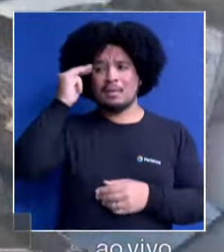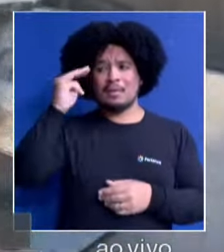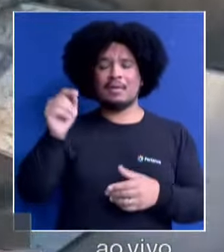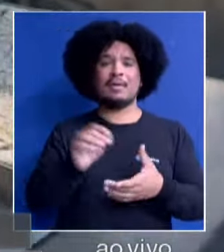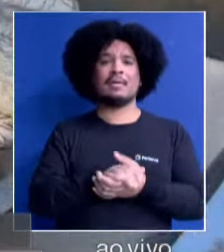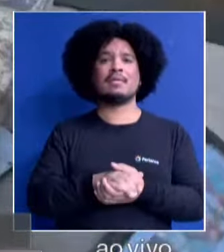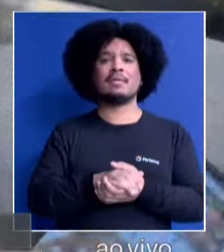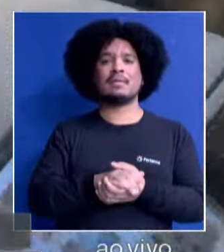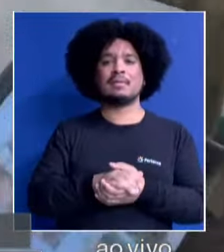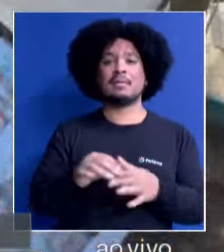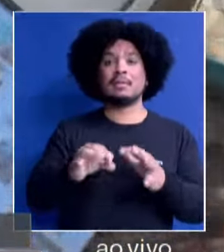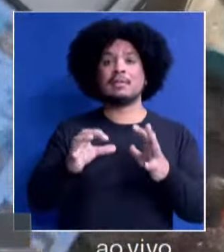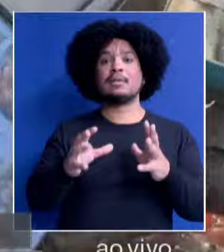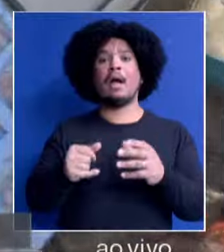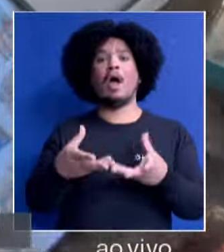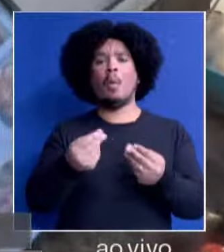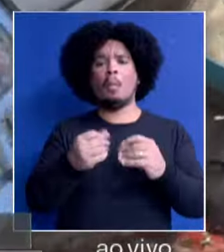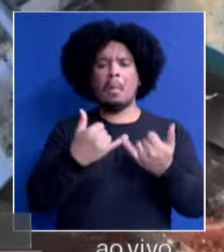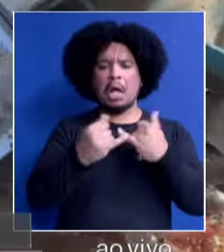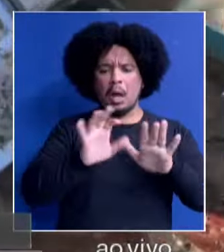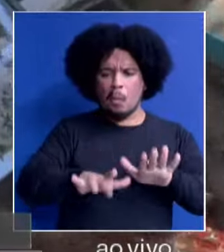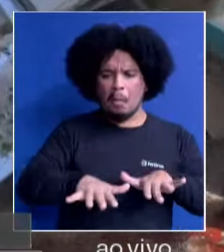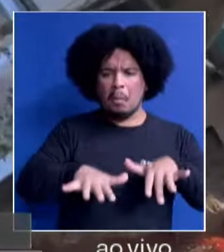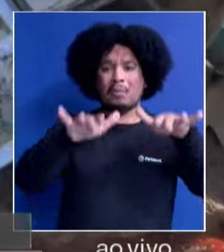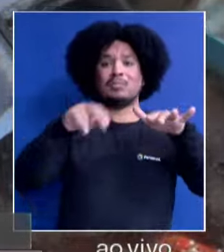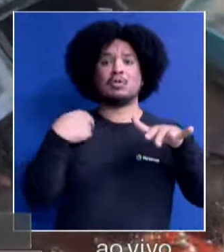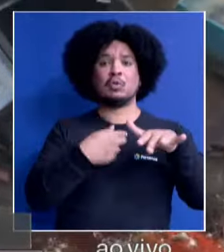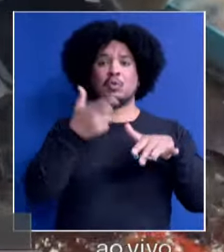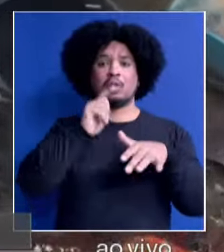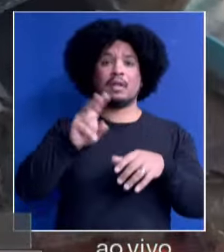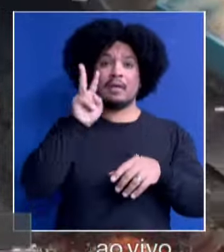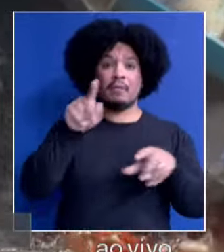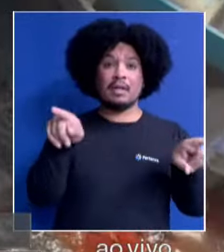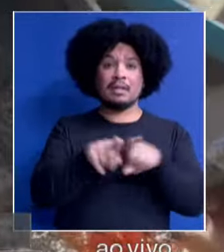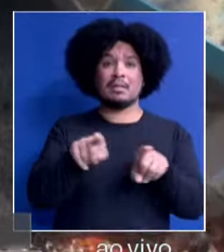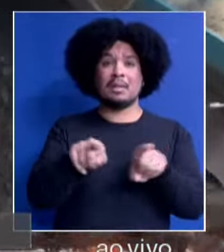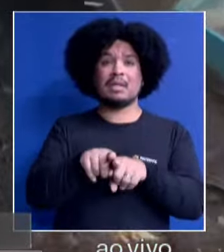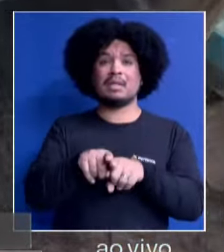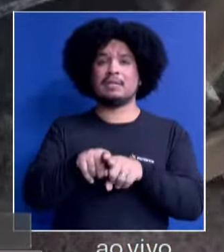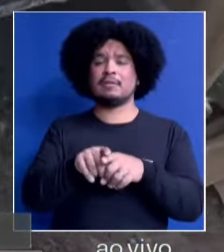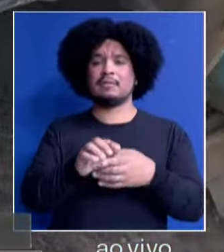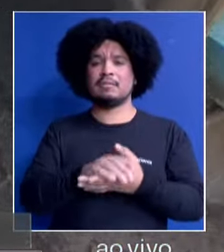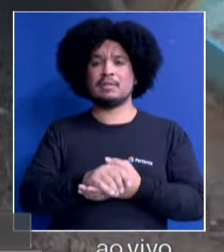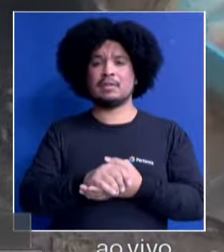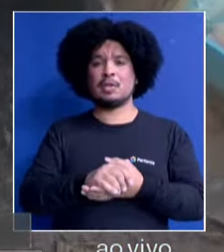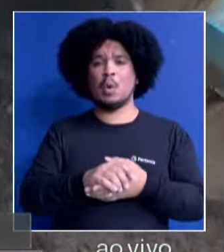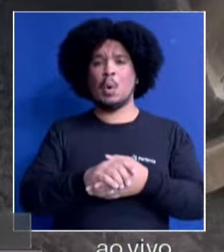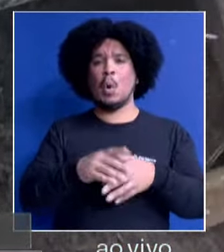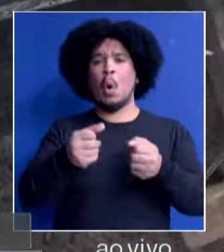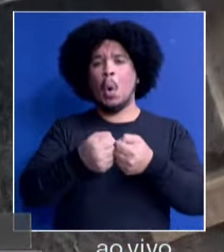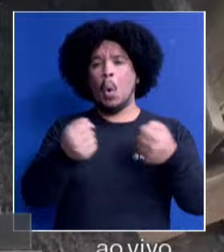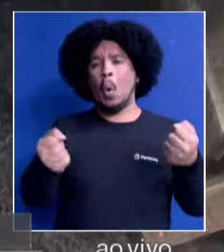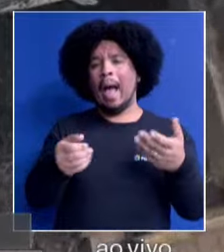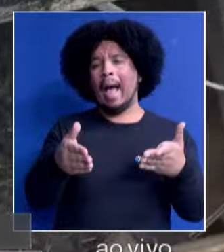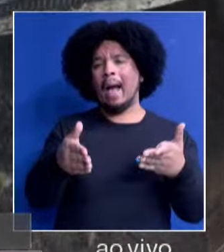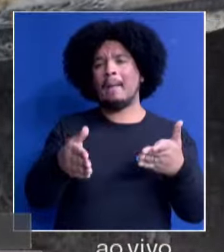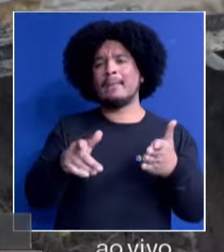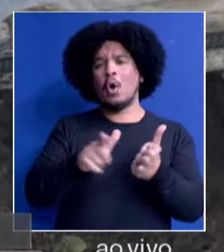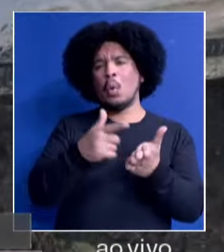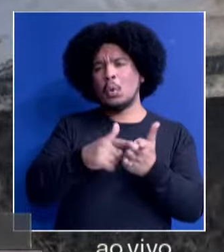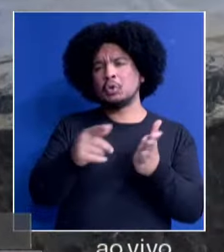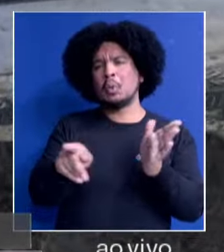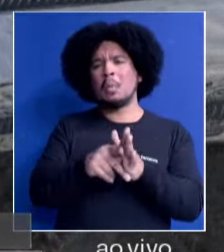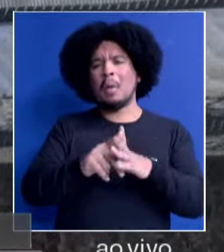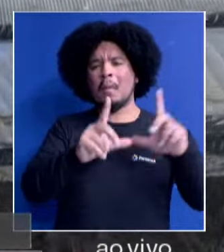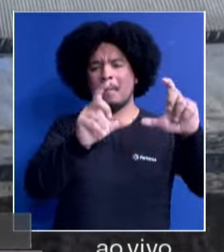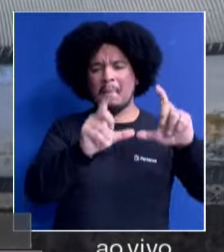dentro de casa ficou praticamente submerso. A gente consegue ver também aqui... Olha que dólar! ... um quadro de fotos. Jéssica, qual é o